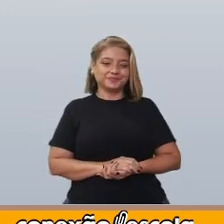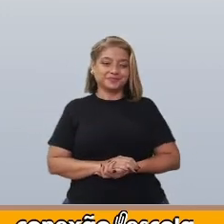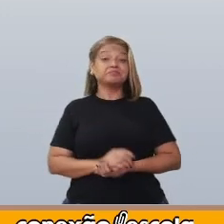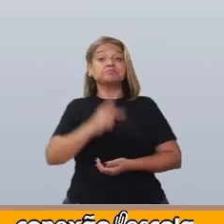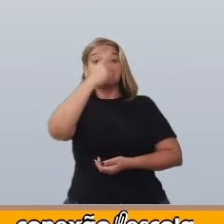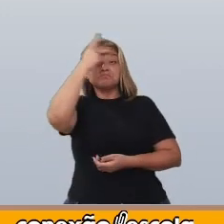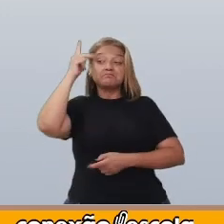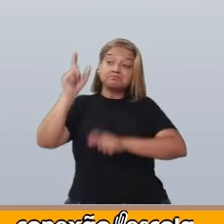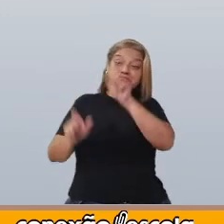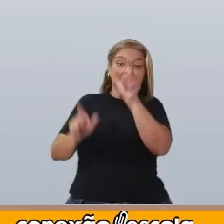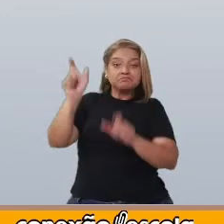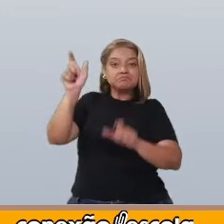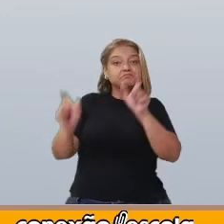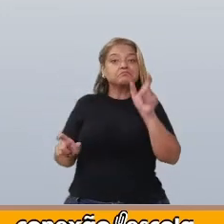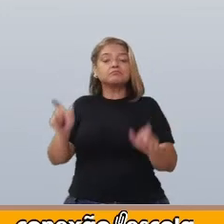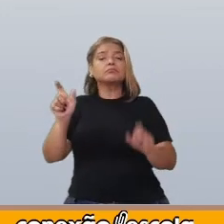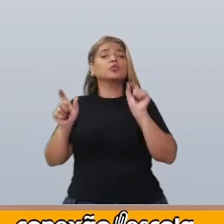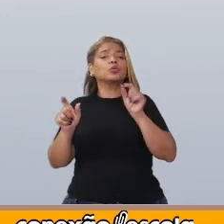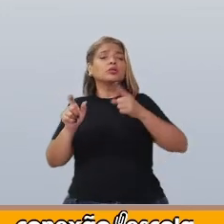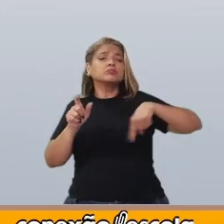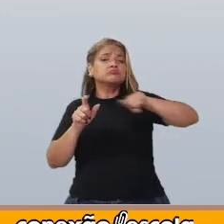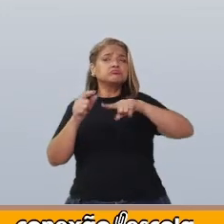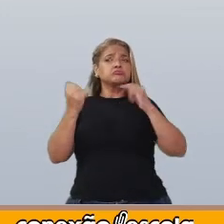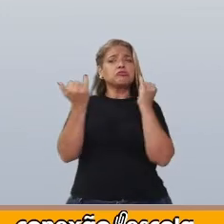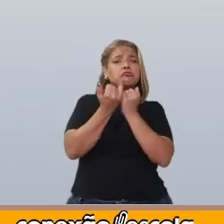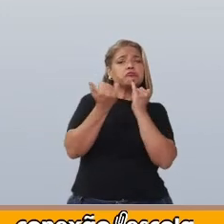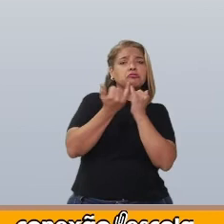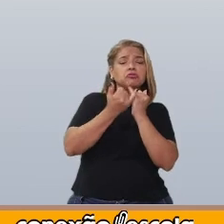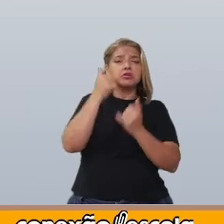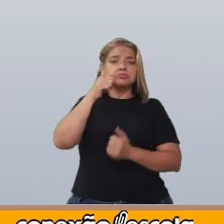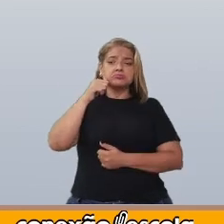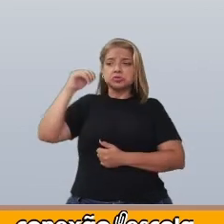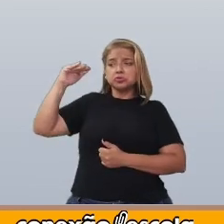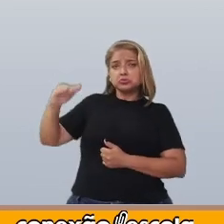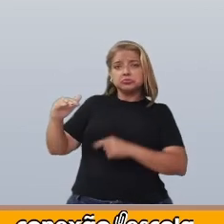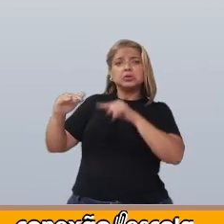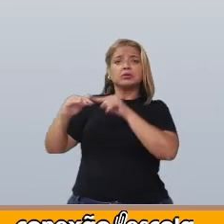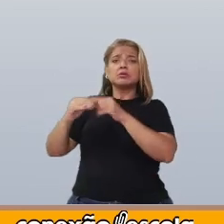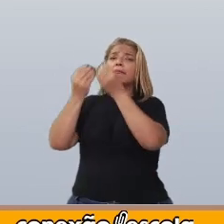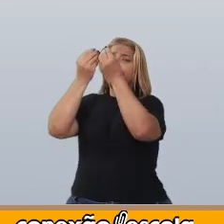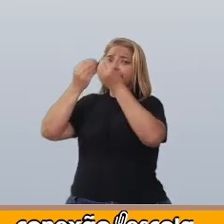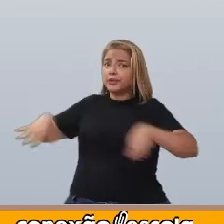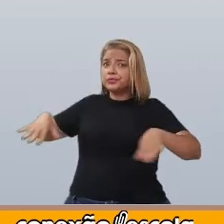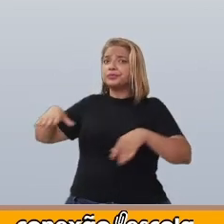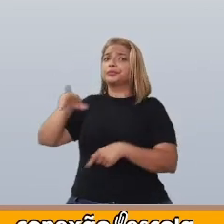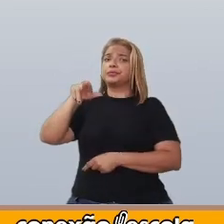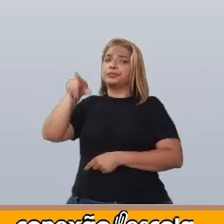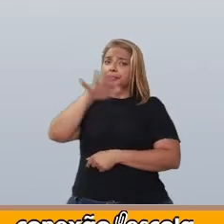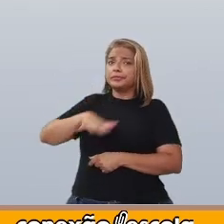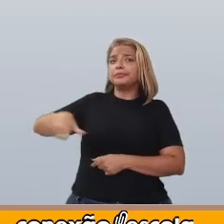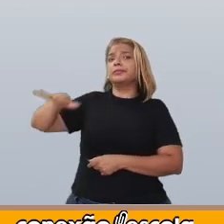Pessoas, falavam da menina dizendo que ela havia prejudicado os irmãos.